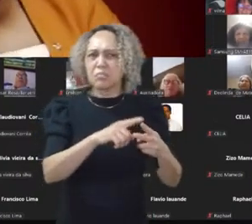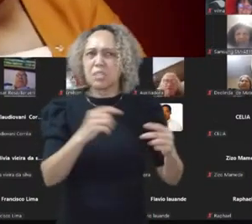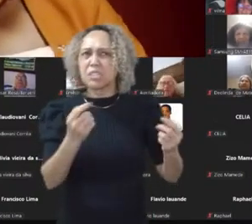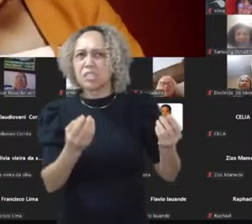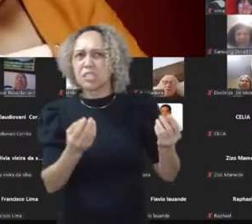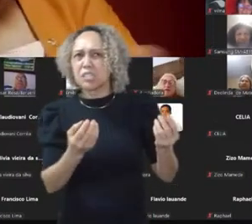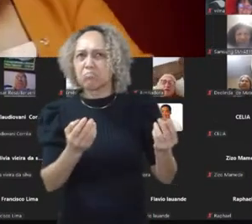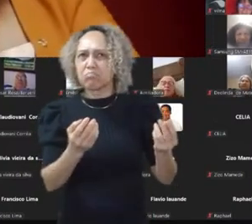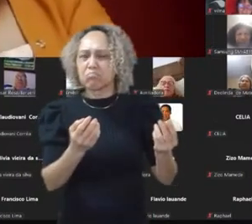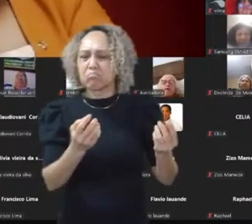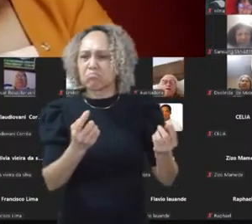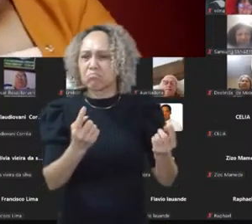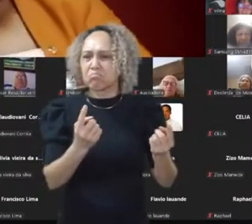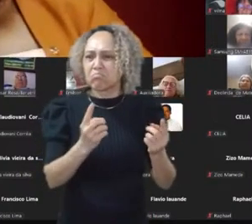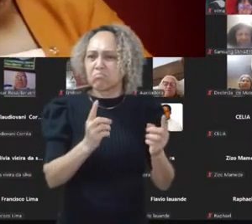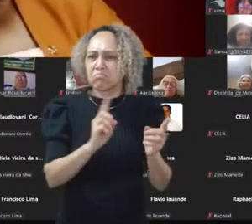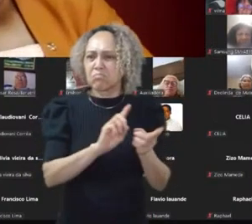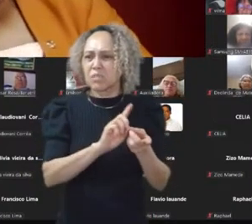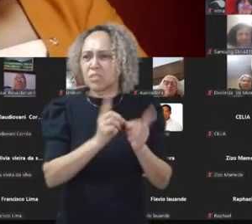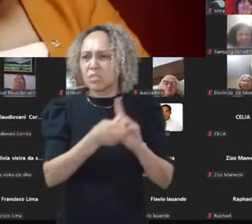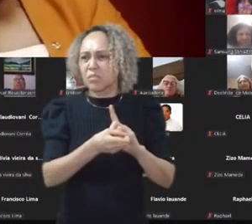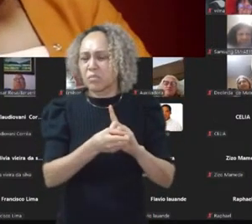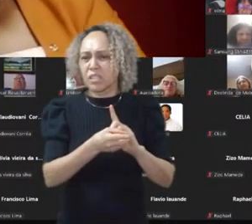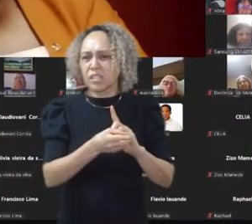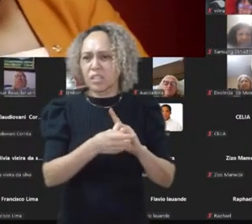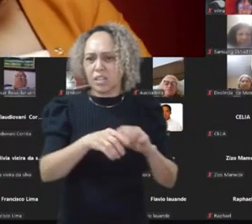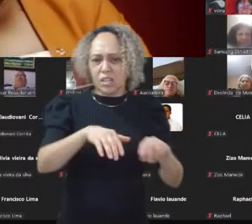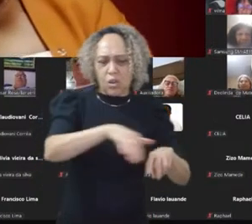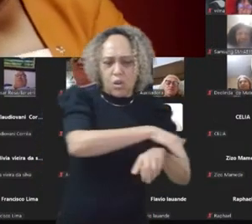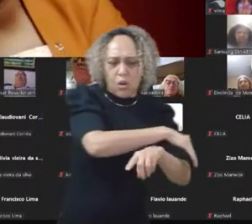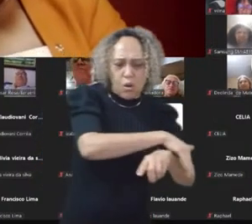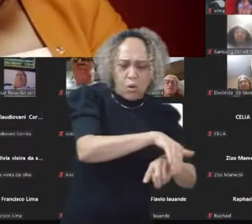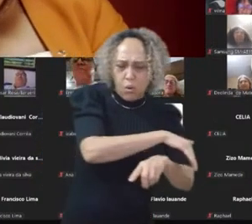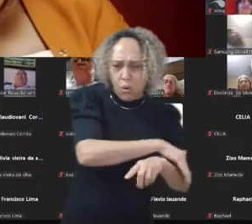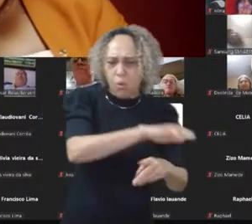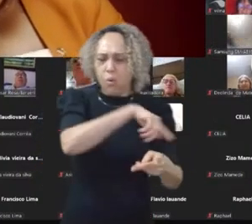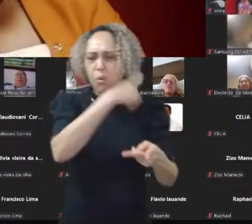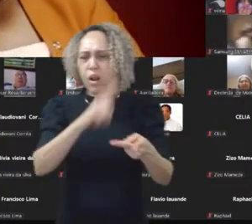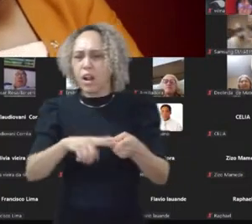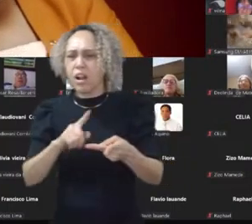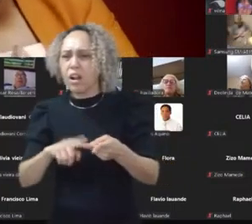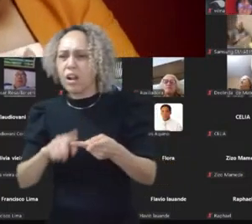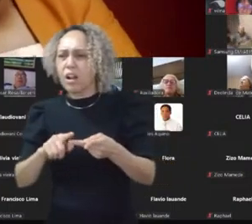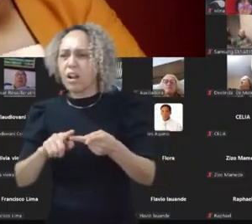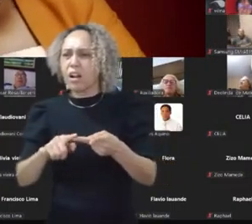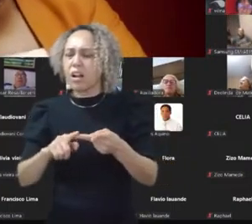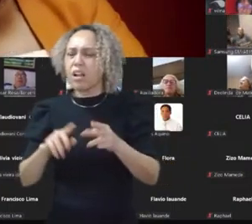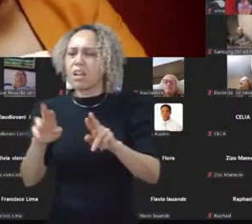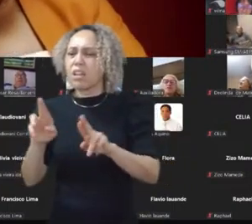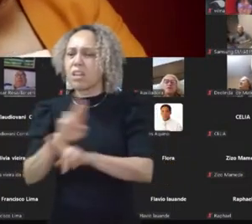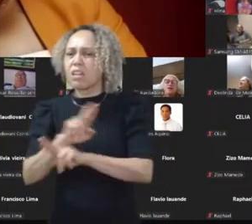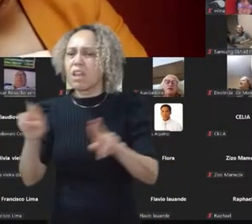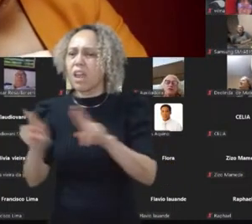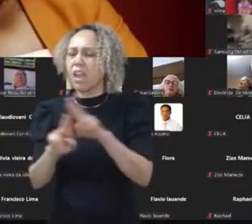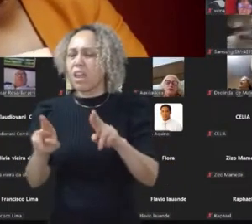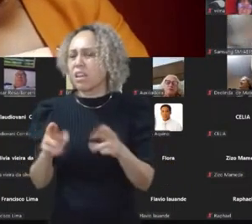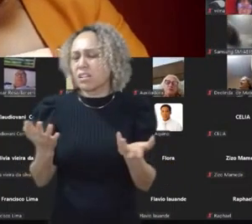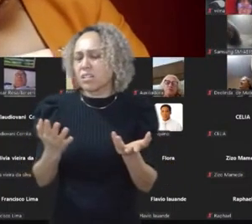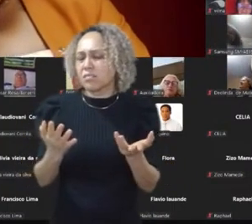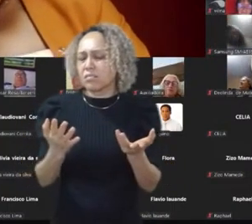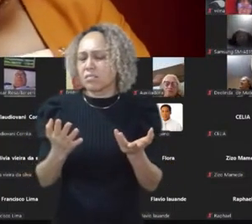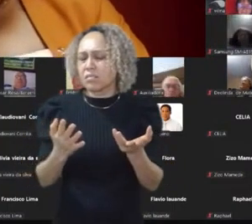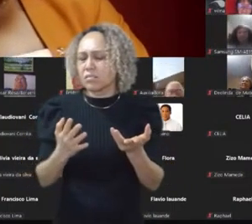das redes sociais, como se fosse uma coisa separada da outra. O que nós aprendemos fortemente